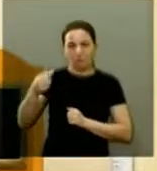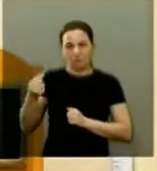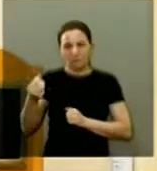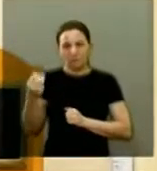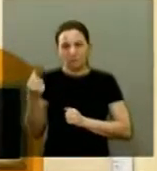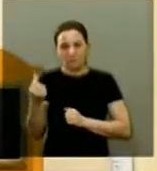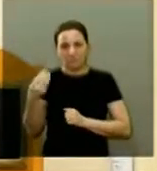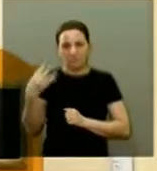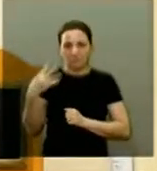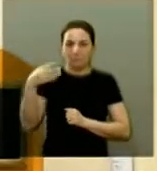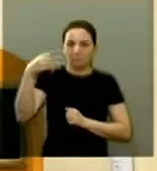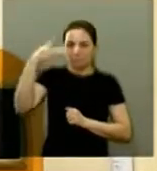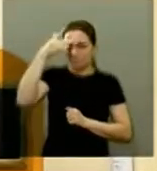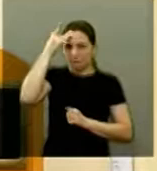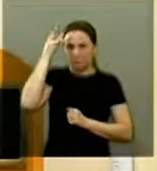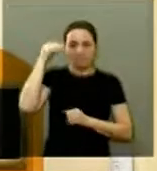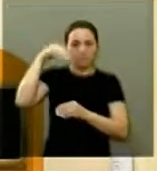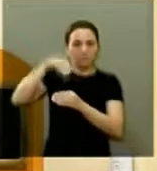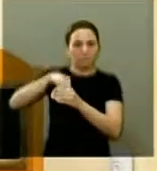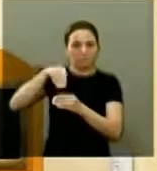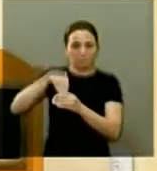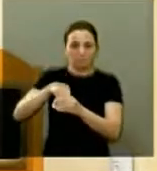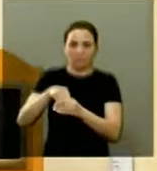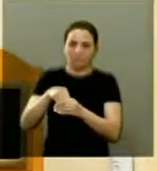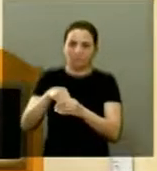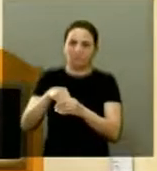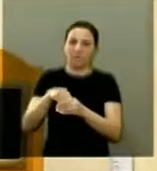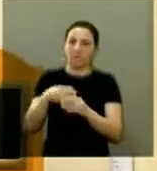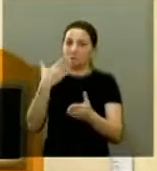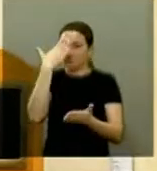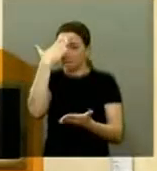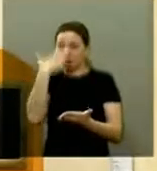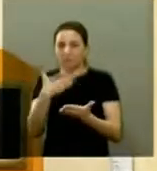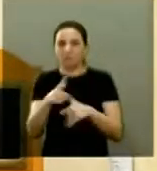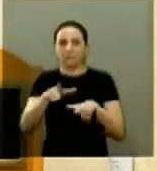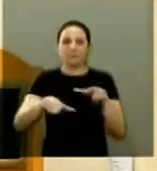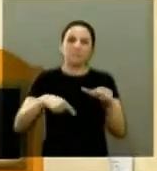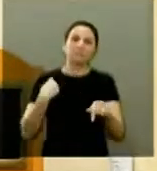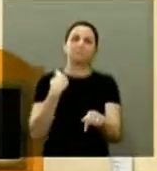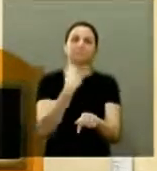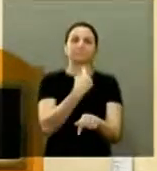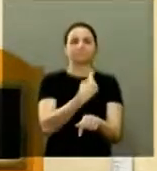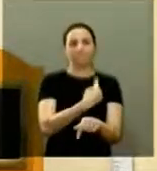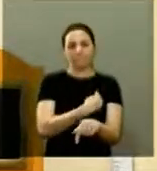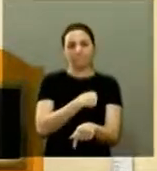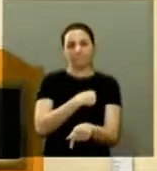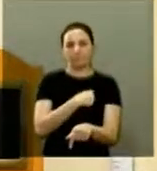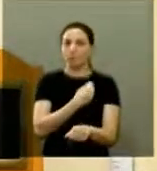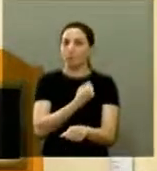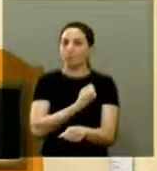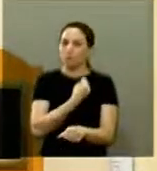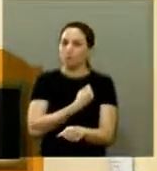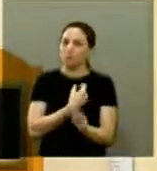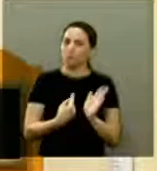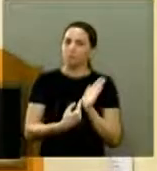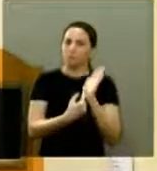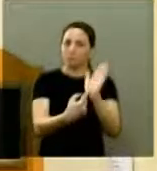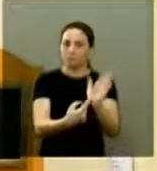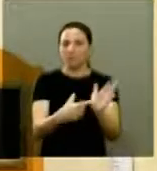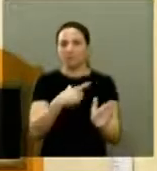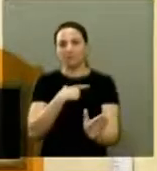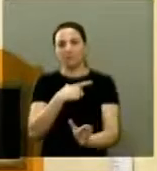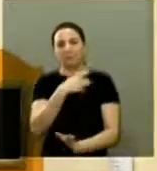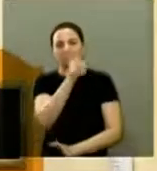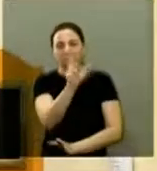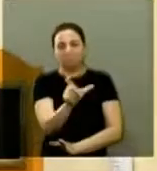pessoas depositaram seu voto e sua confiança no nosso trabalho. Esses números mostram que temos muitas